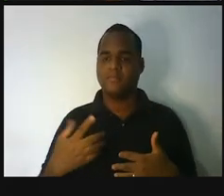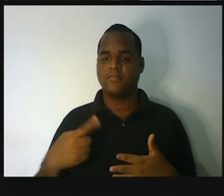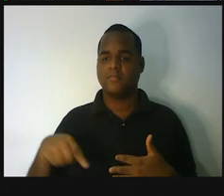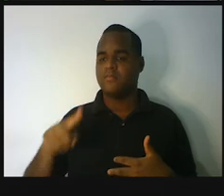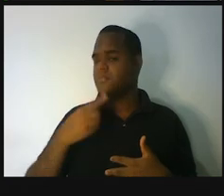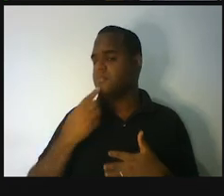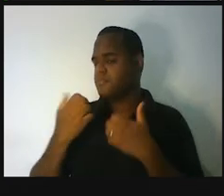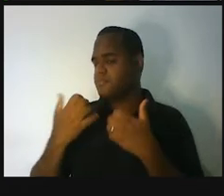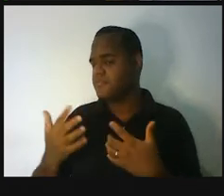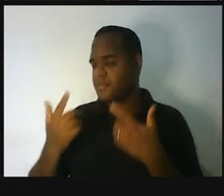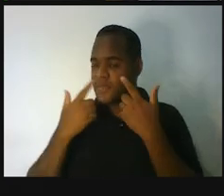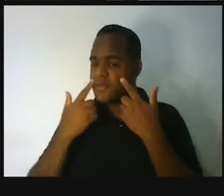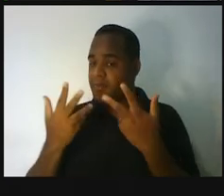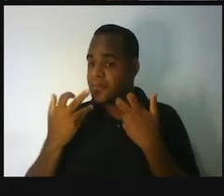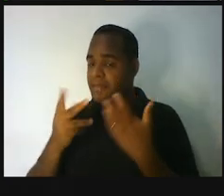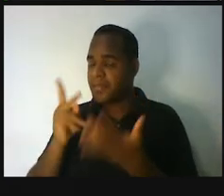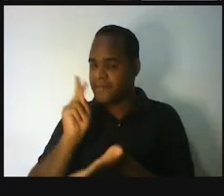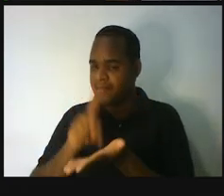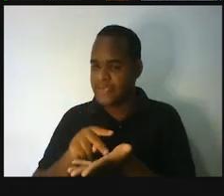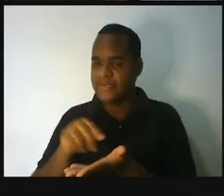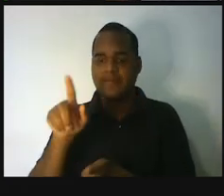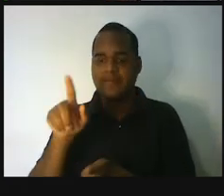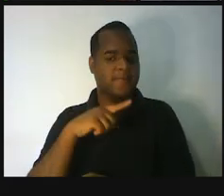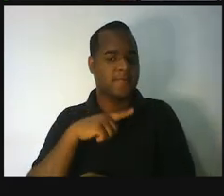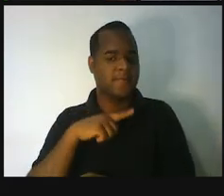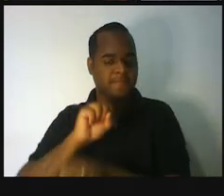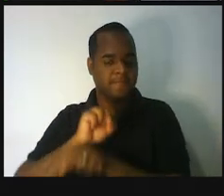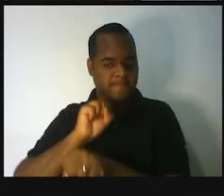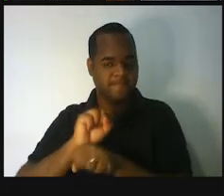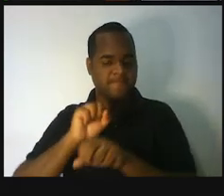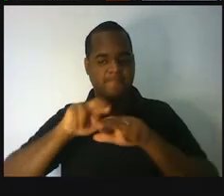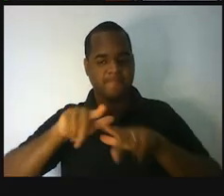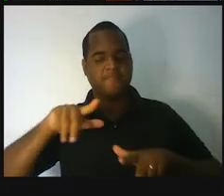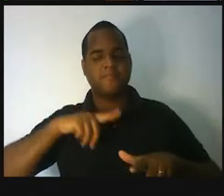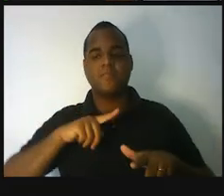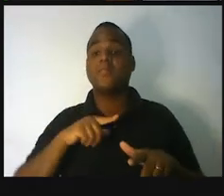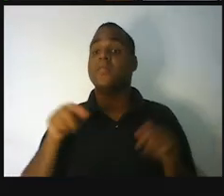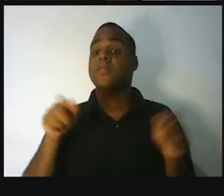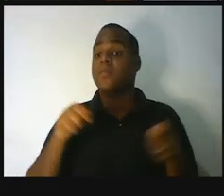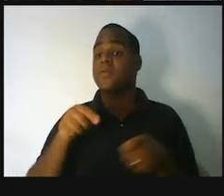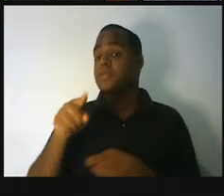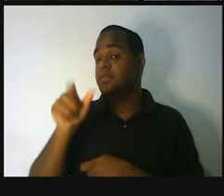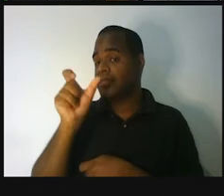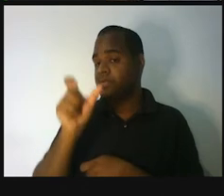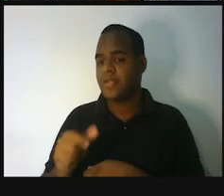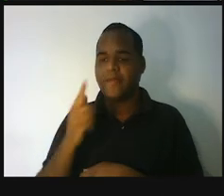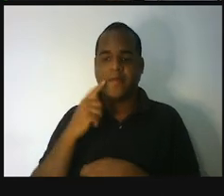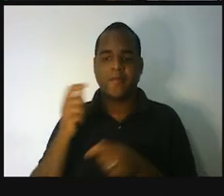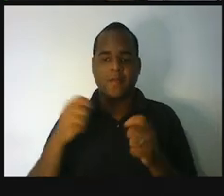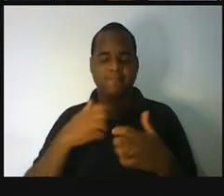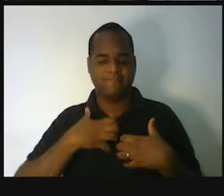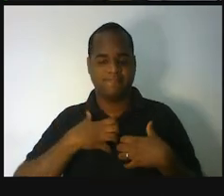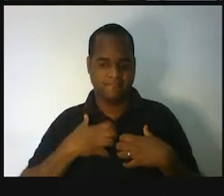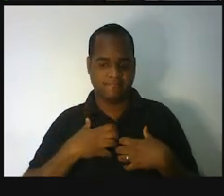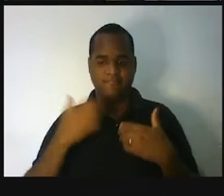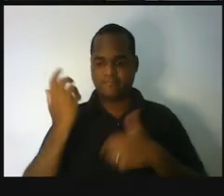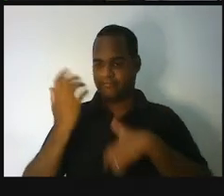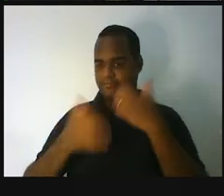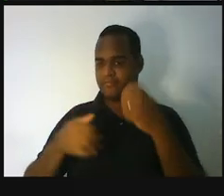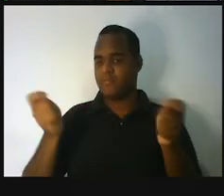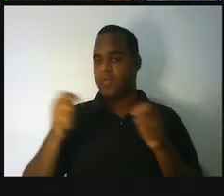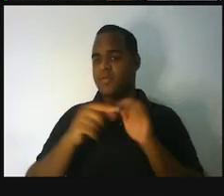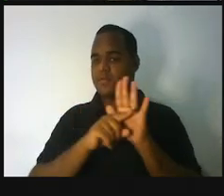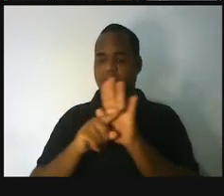dão exatamente aquilo que a gente espera que dê. Então, por isso que essas coisas fazem sentido. E isso nos ajuda a